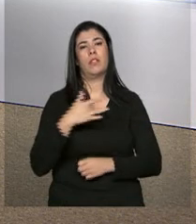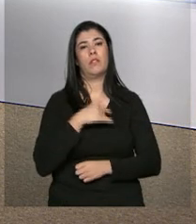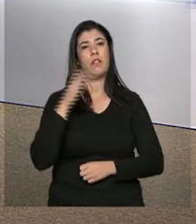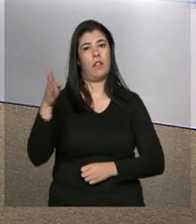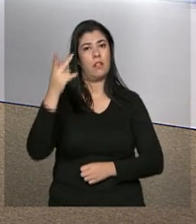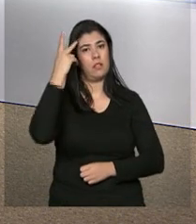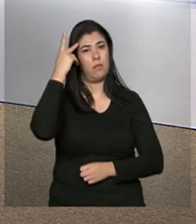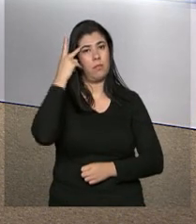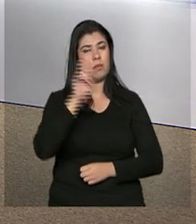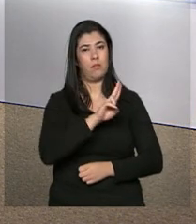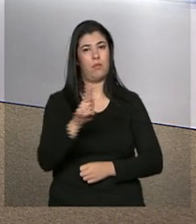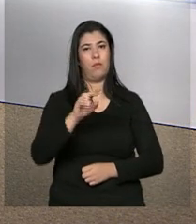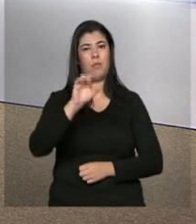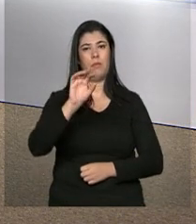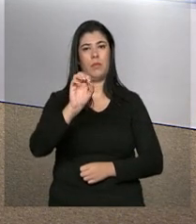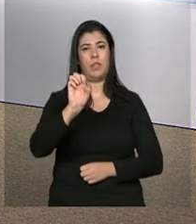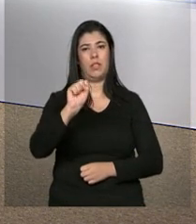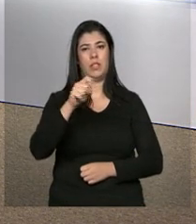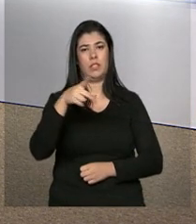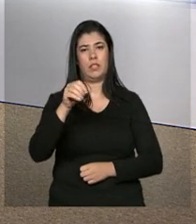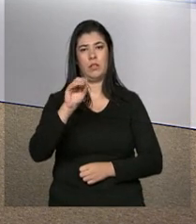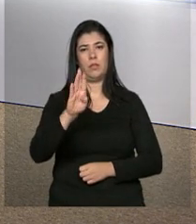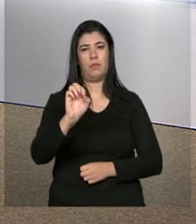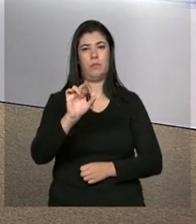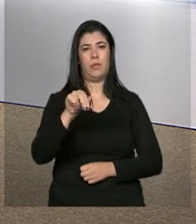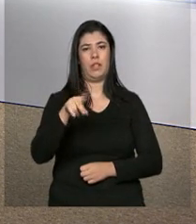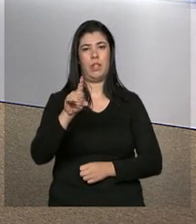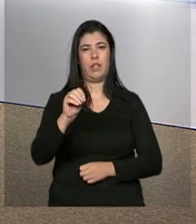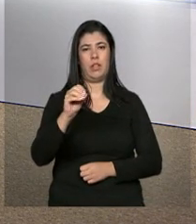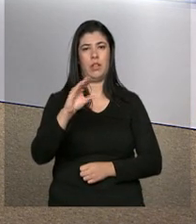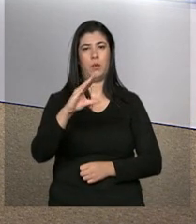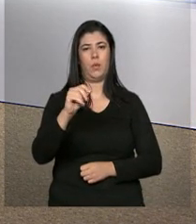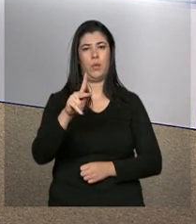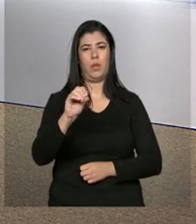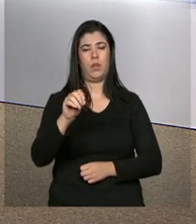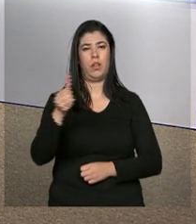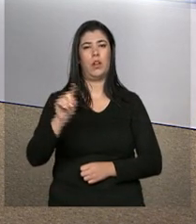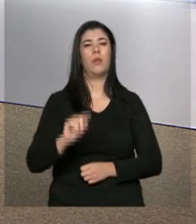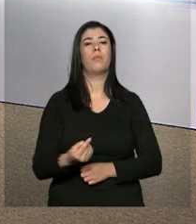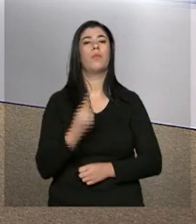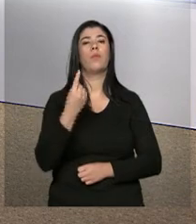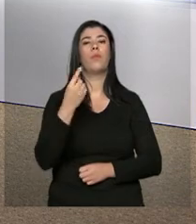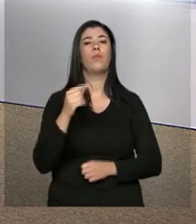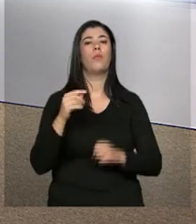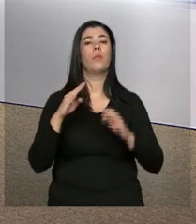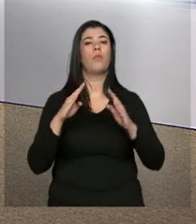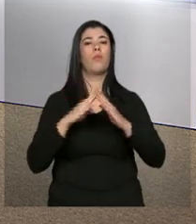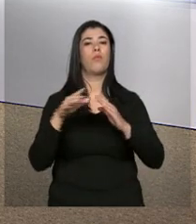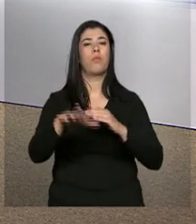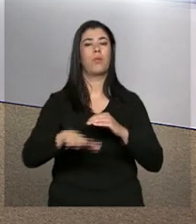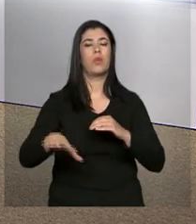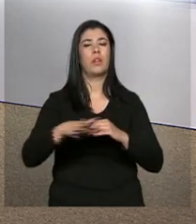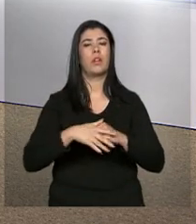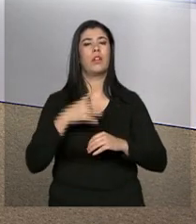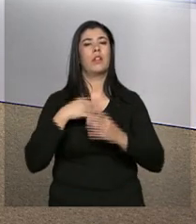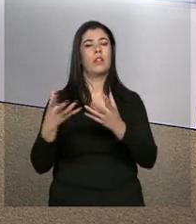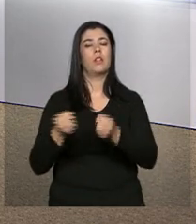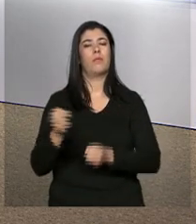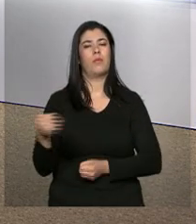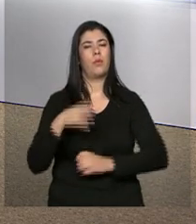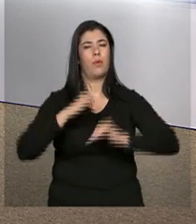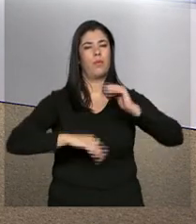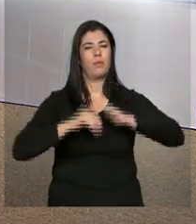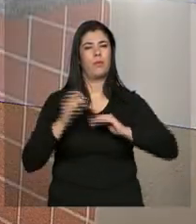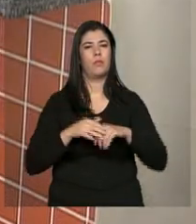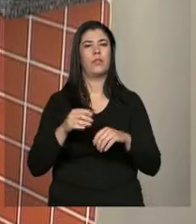Campo, em São Paulo, para conhecer uma dessas unidades. O local recebeu melhorias na estrutura e profissionais do Mais Médicos.